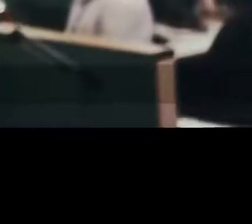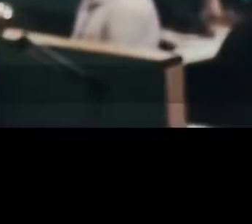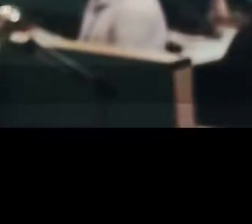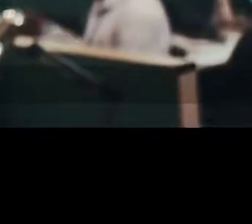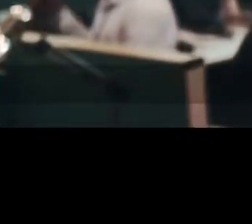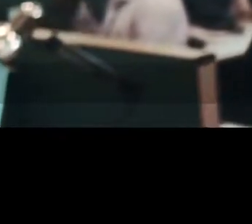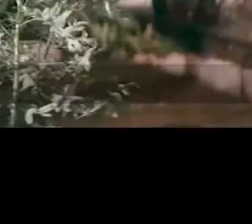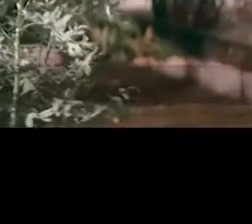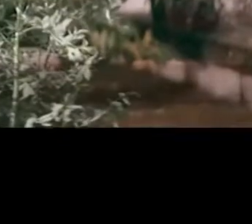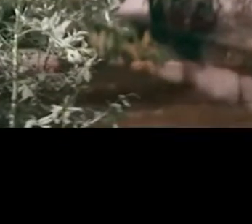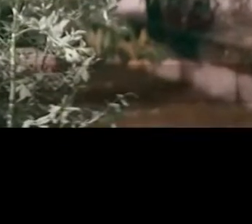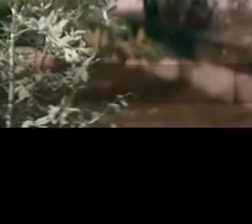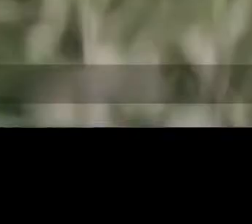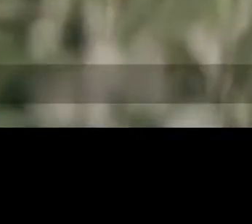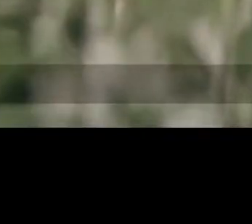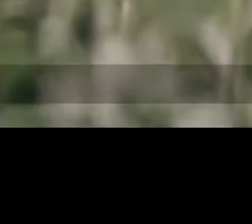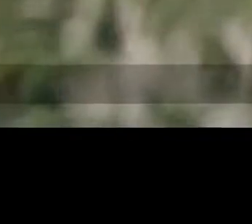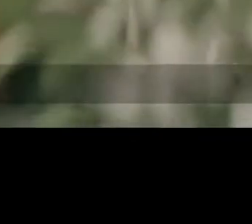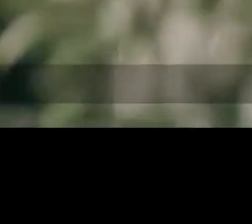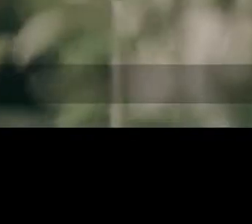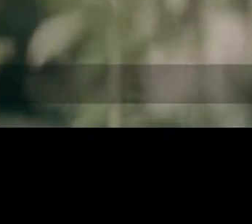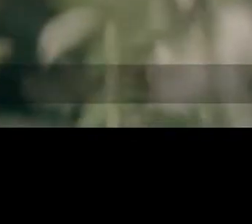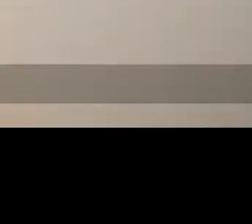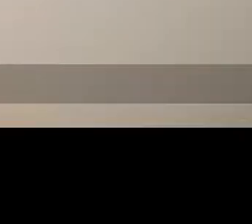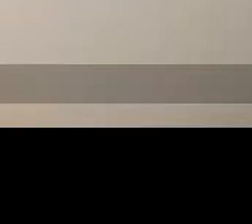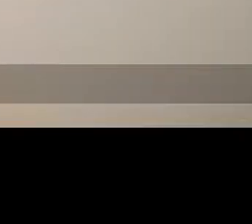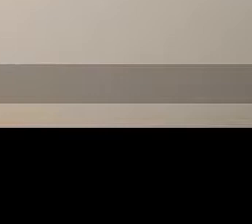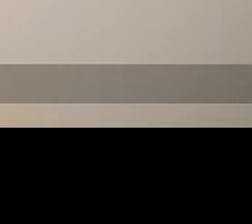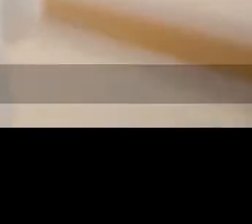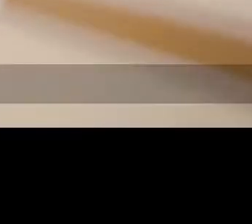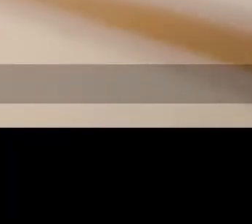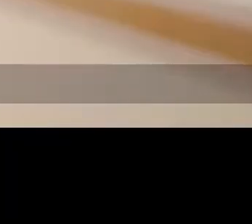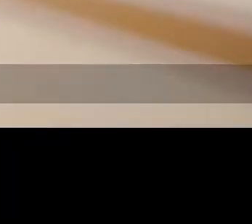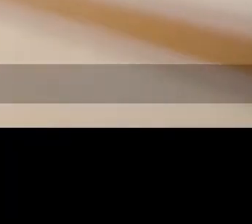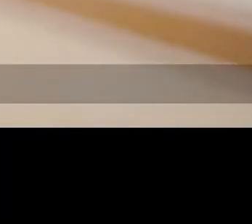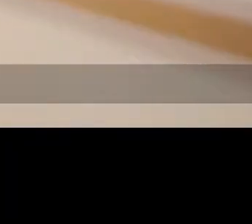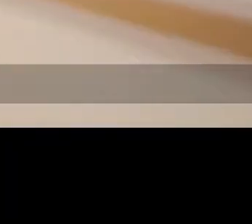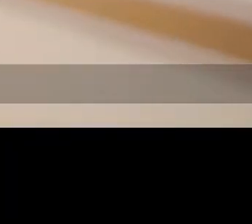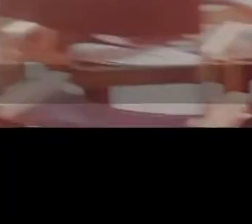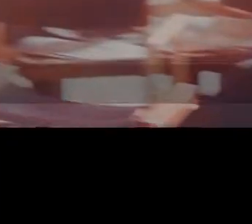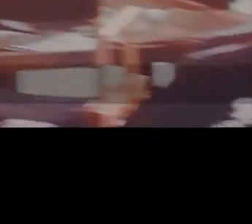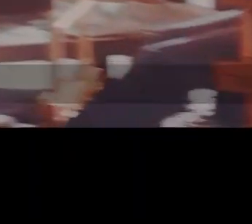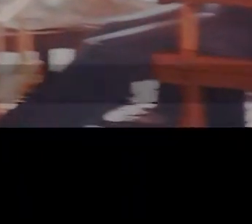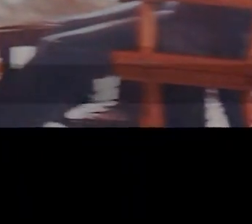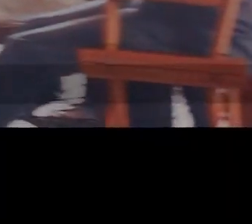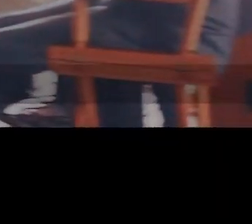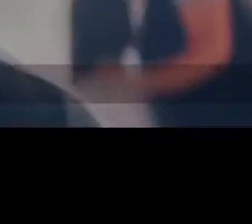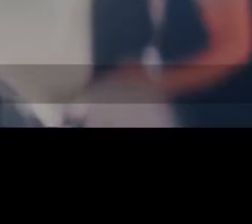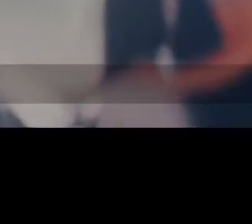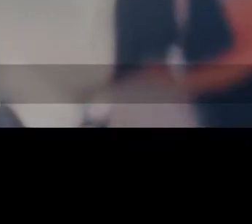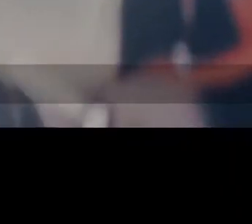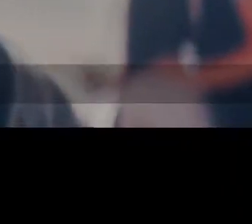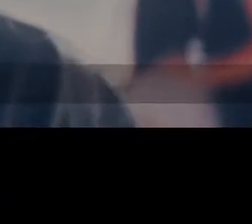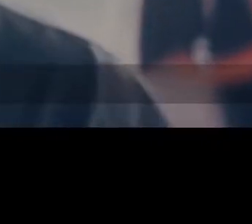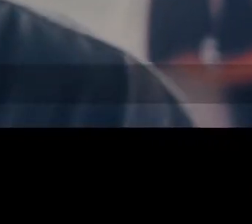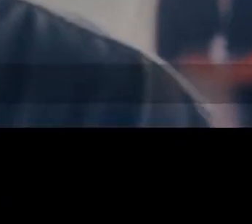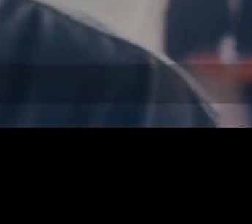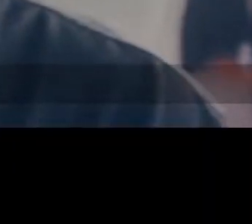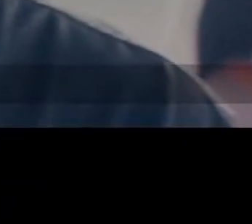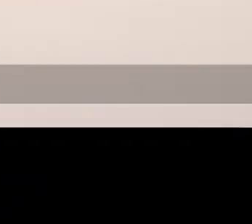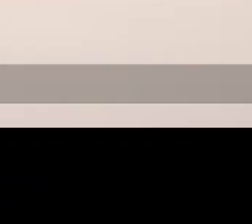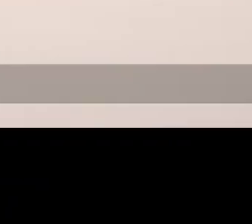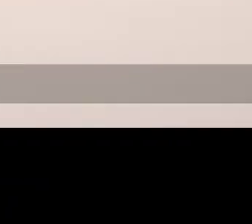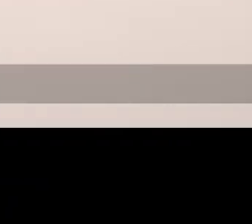Eu amamento. Eu amamento. Eu amamento sempre. Eu também amamento.